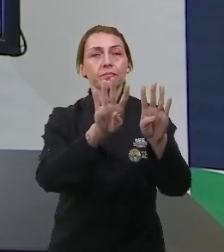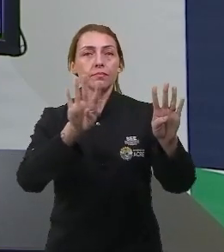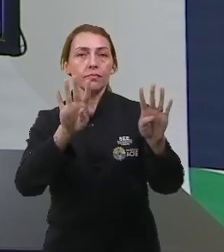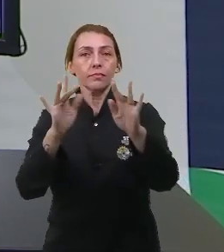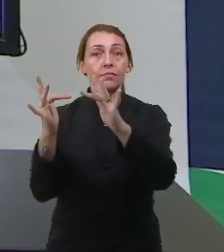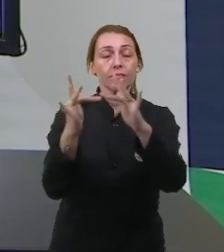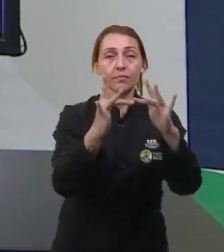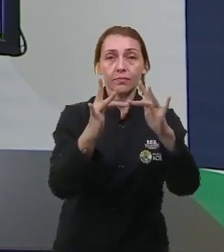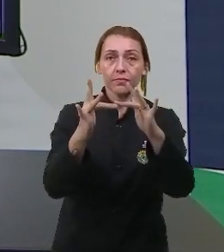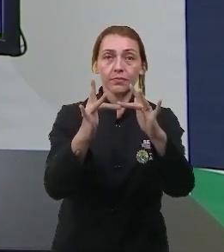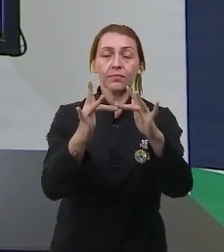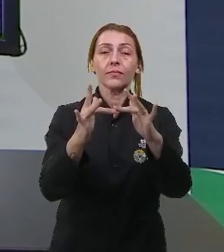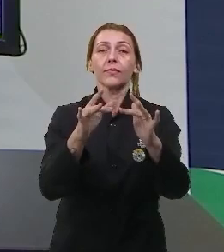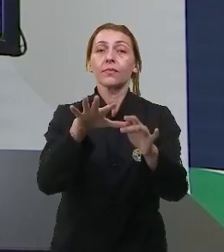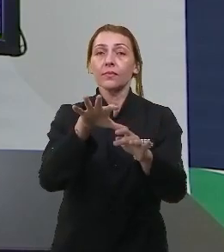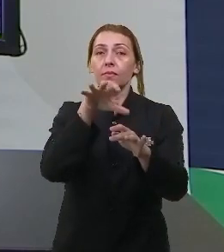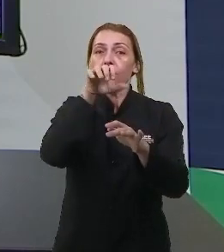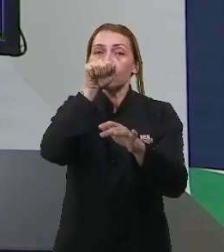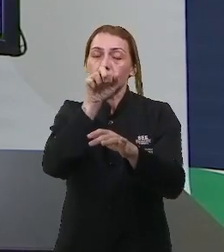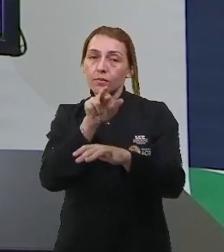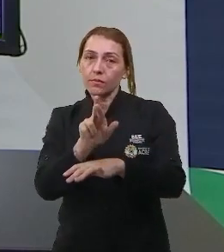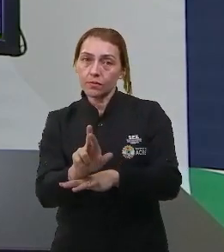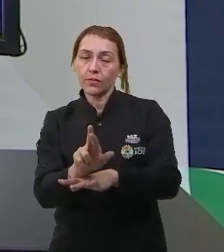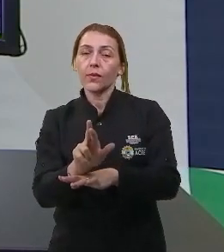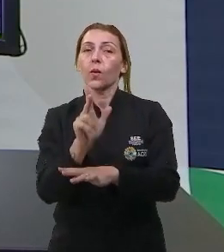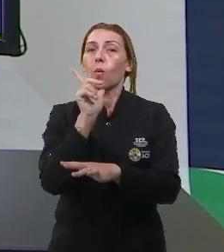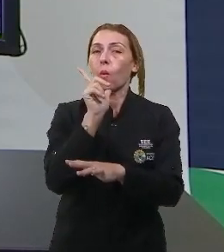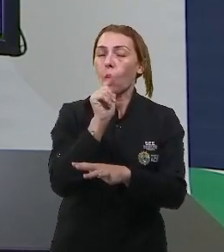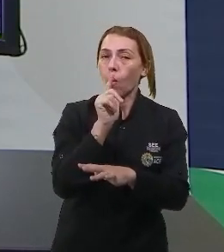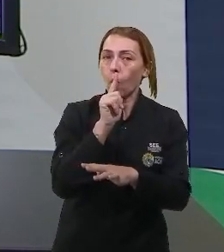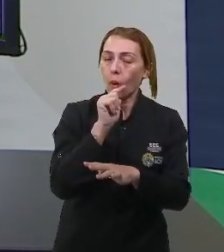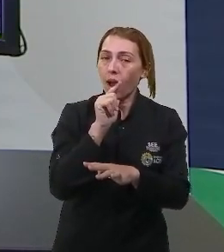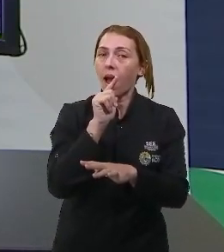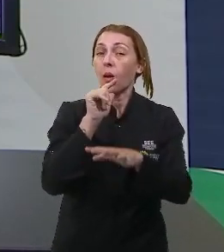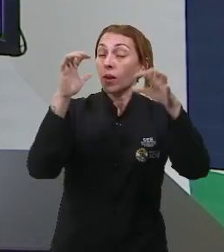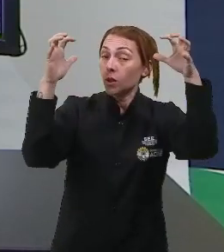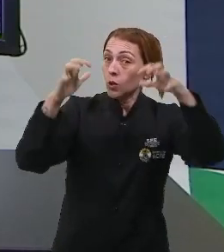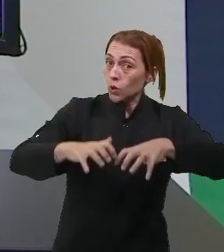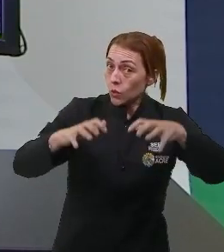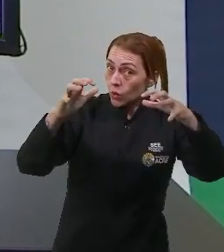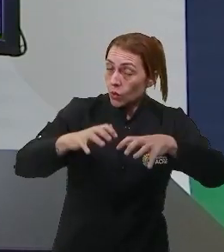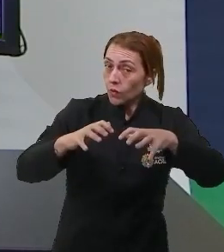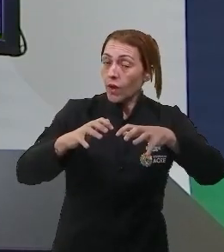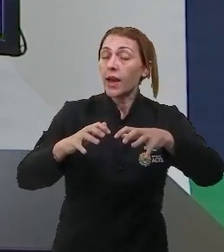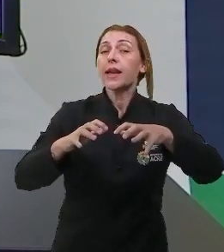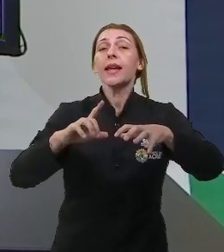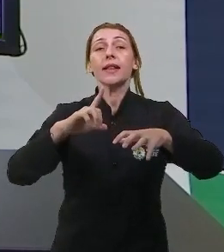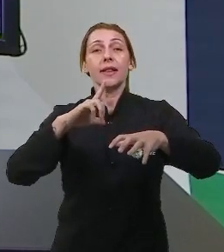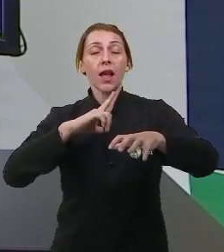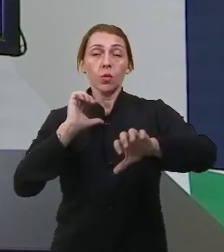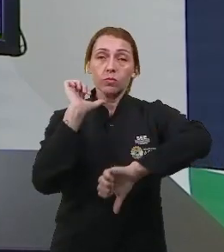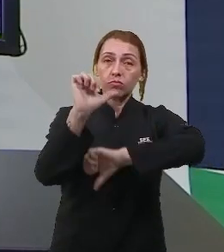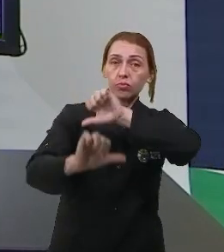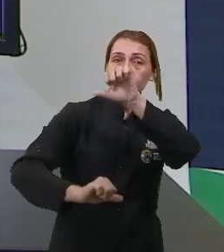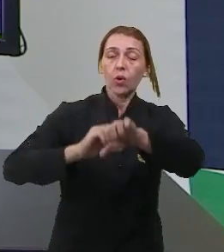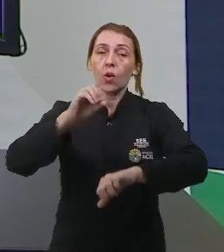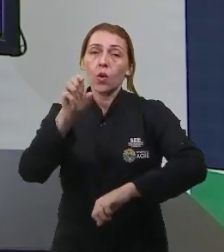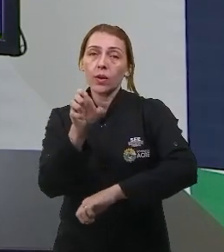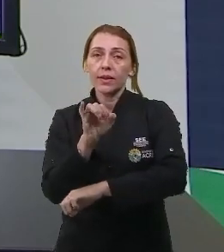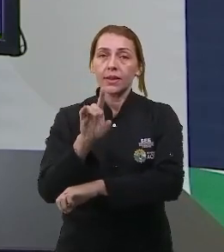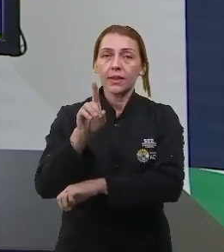em contato com o oxigênio do ar, com água da atmosfera, água da chuva e ele sofra um processo de oxidação.